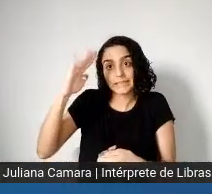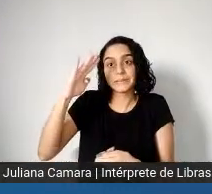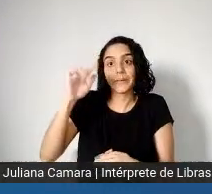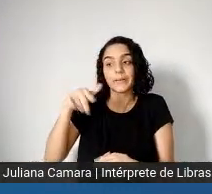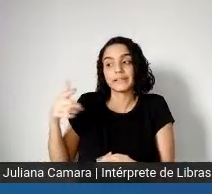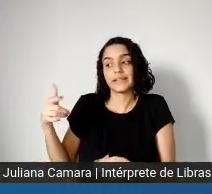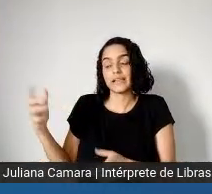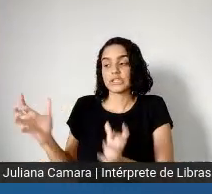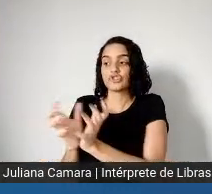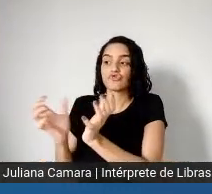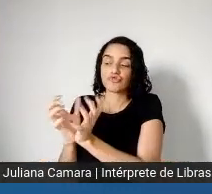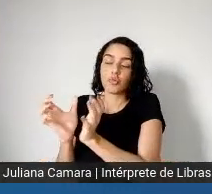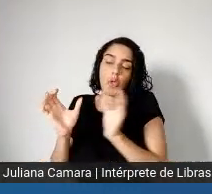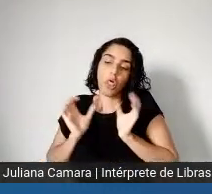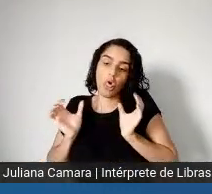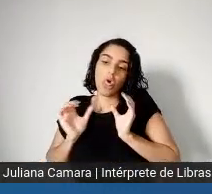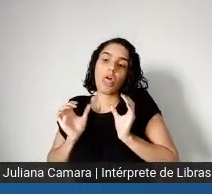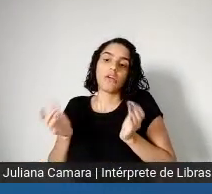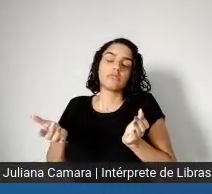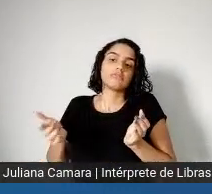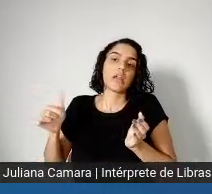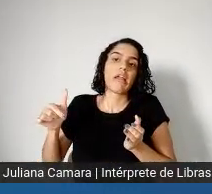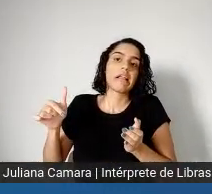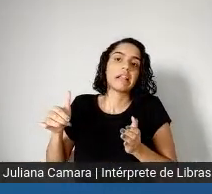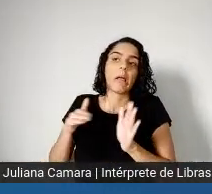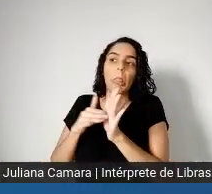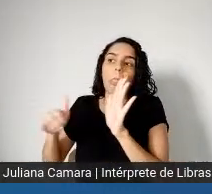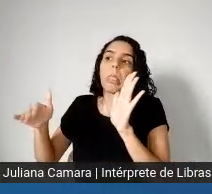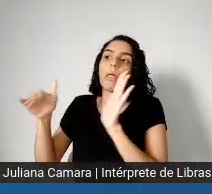por vários mecanismos de ordem econômica, né,